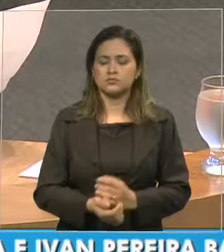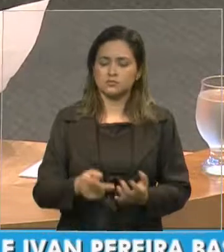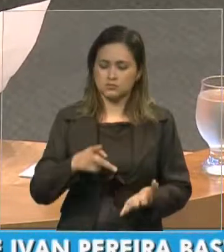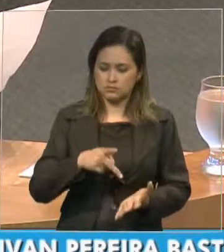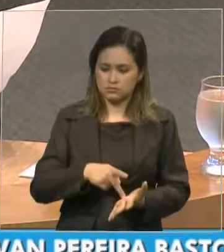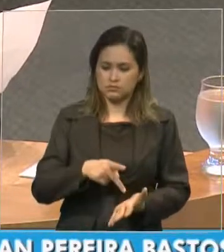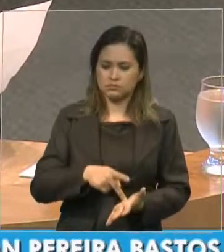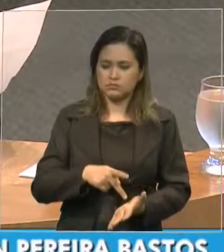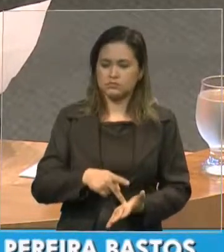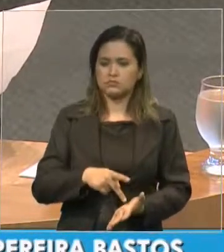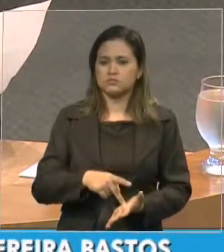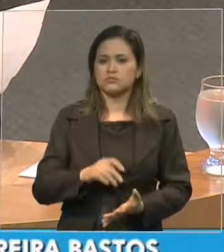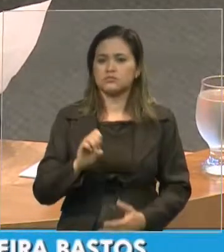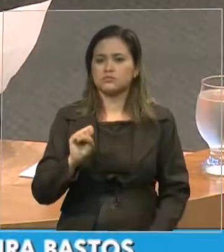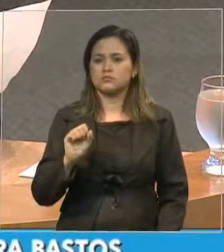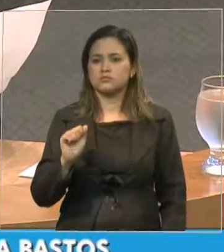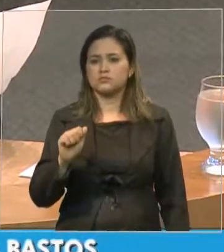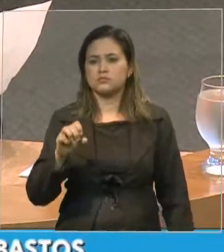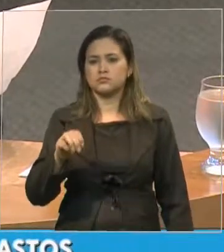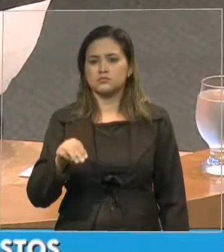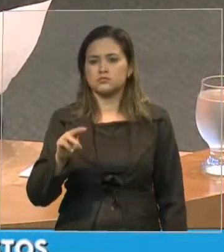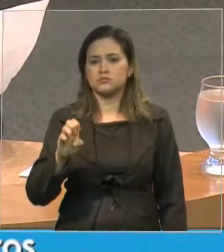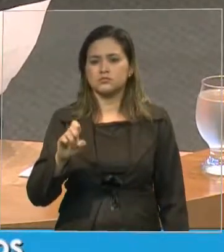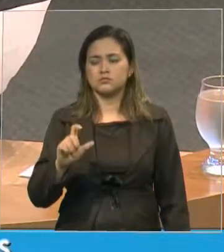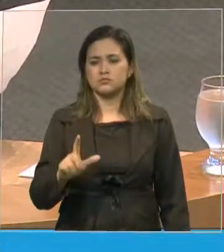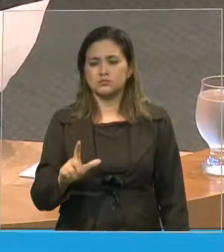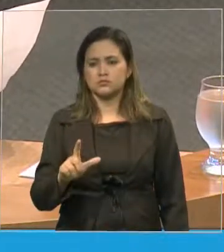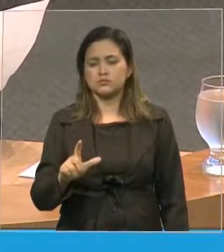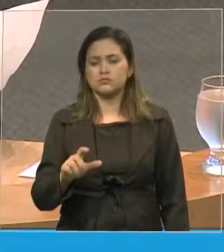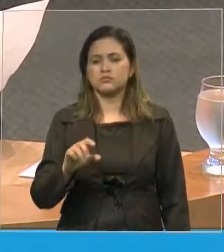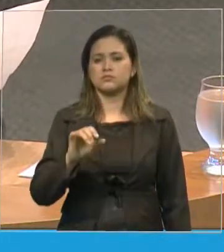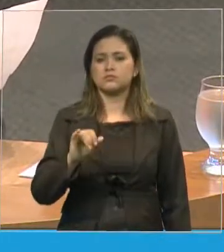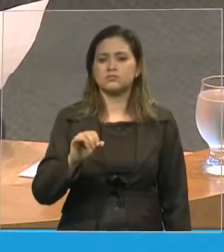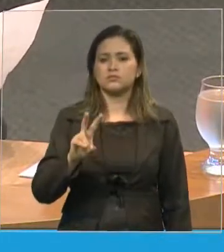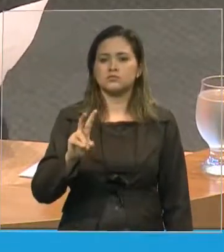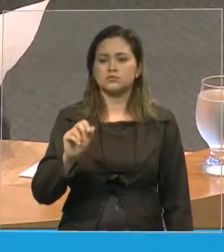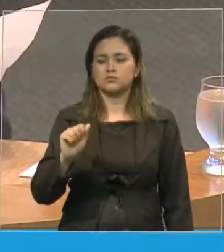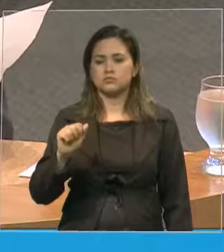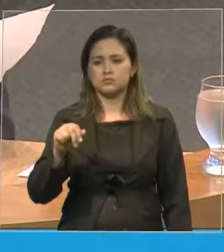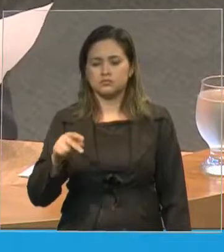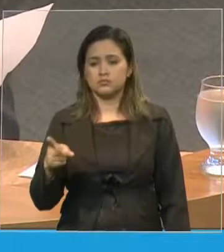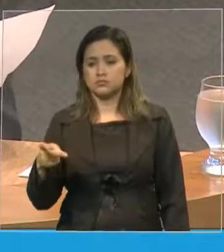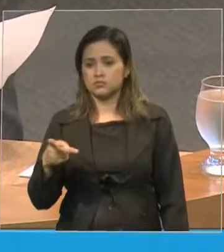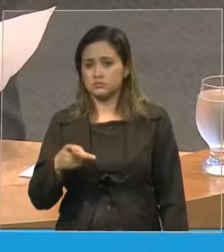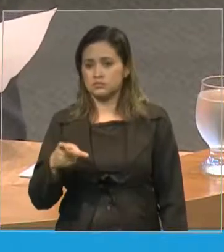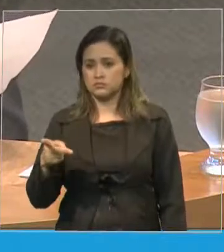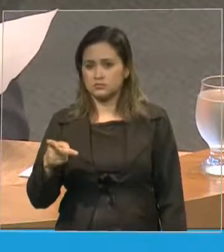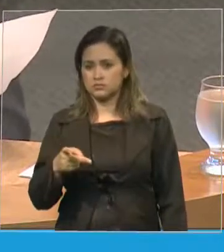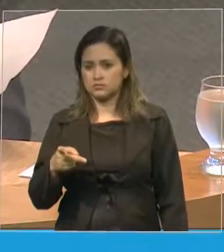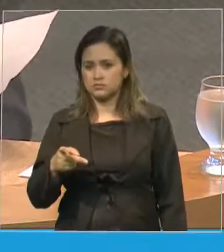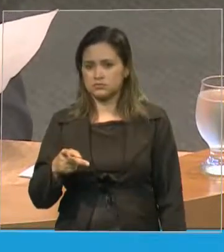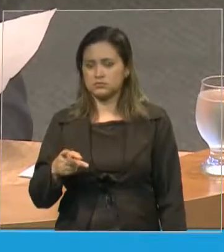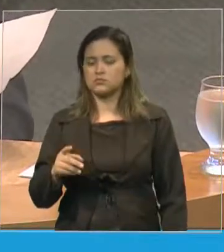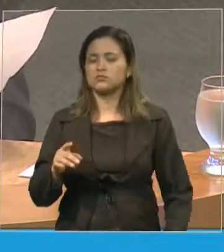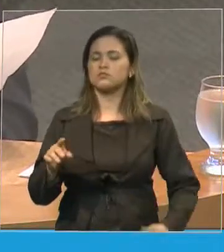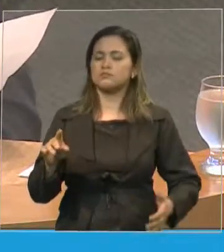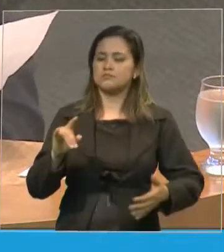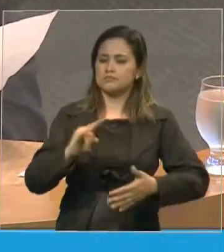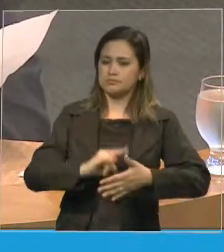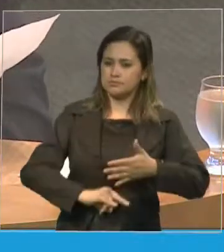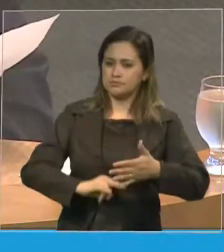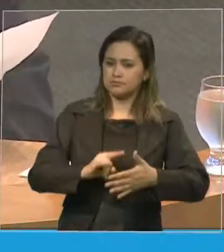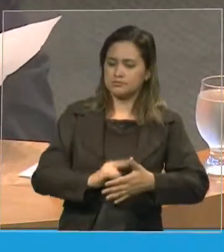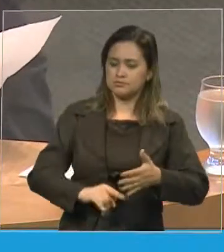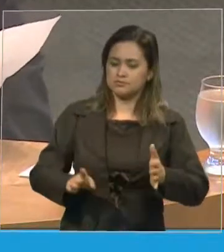e Vambastos, definitivamente, cidadãos maranhenses. Que poderia,